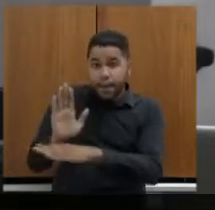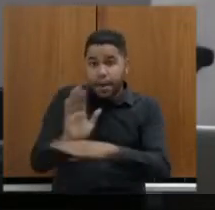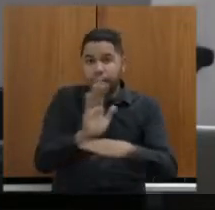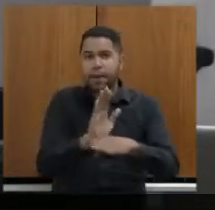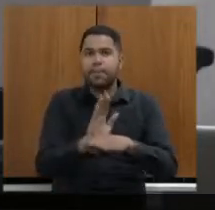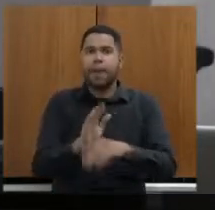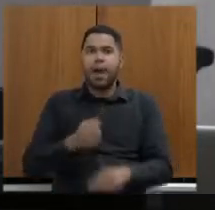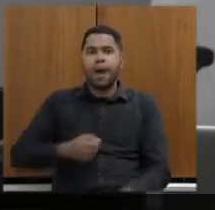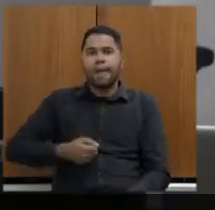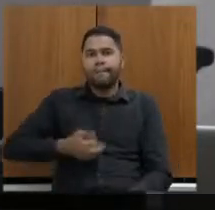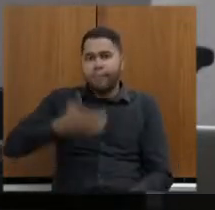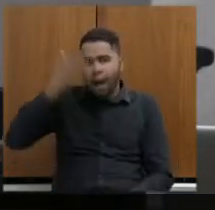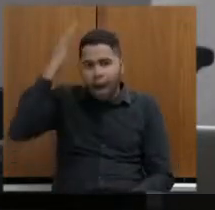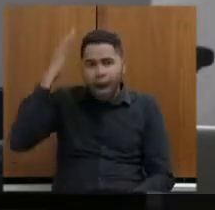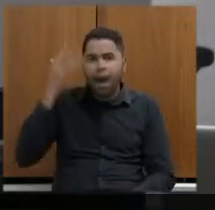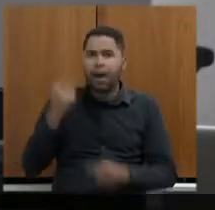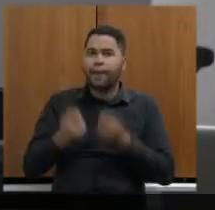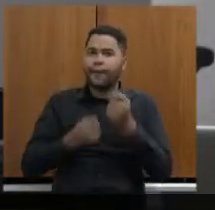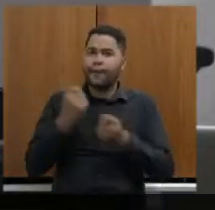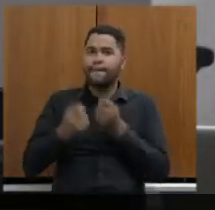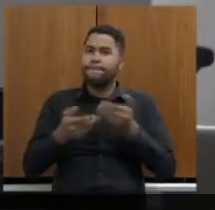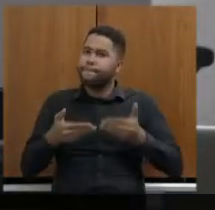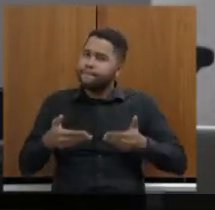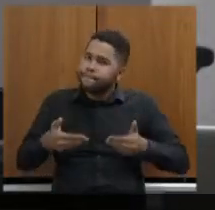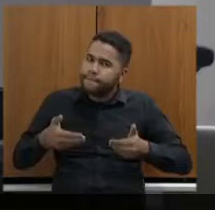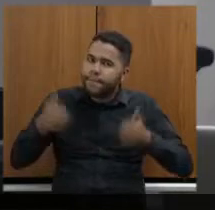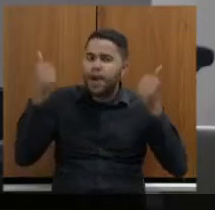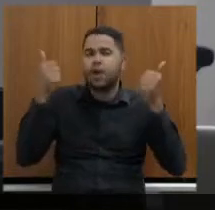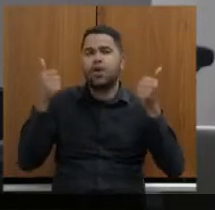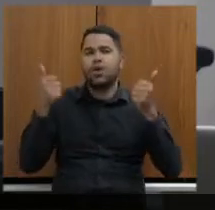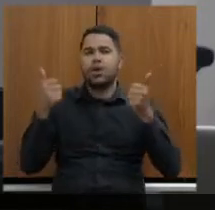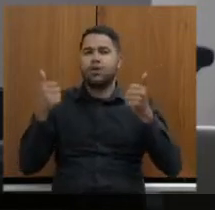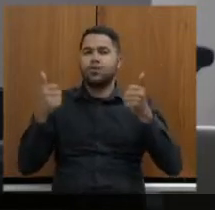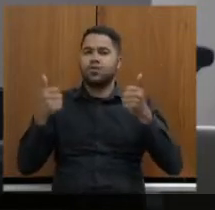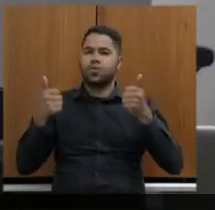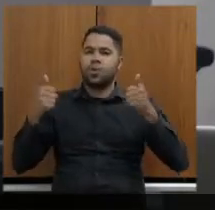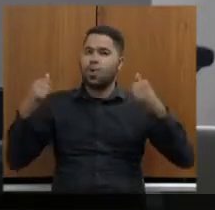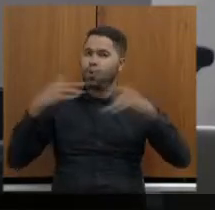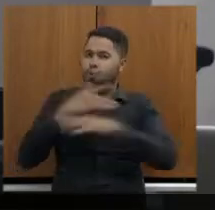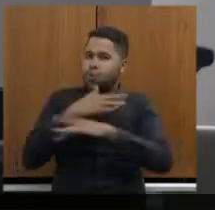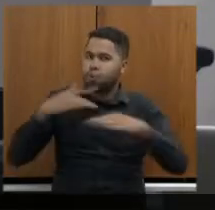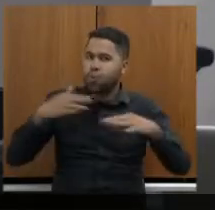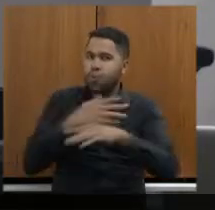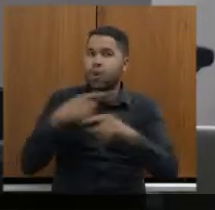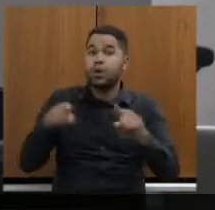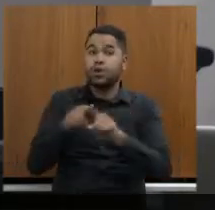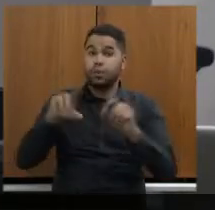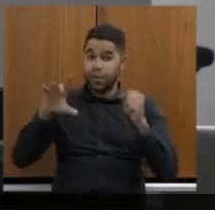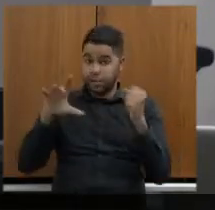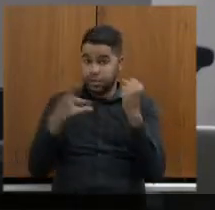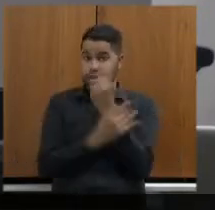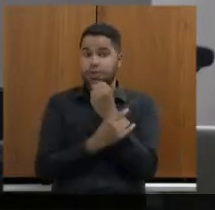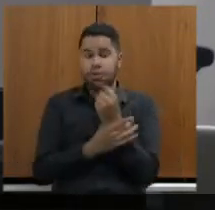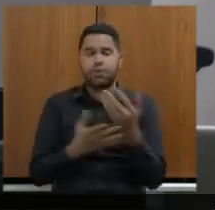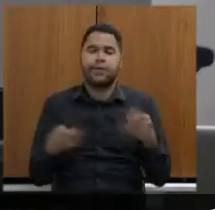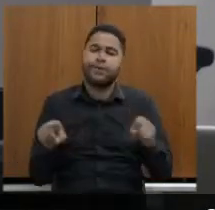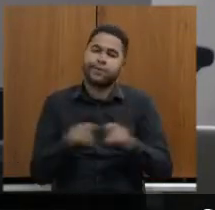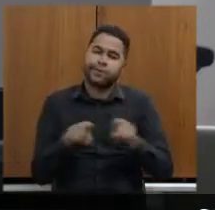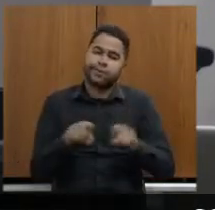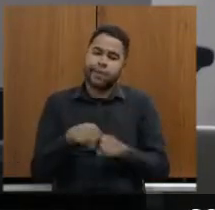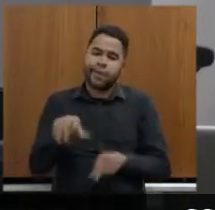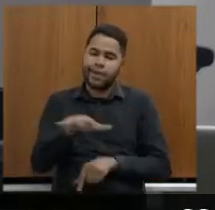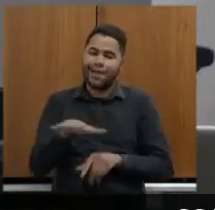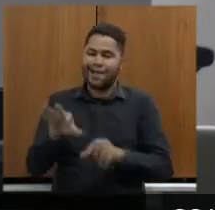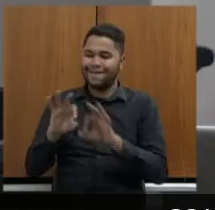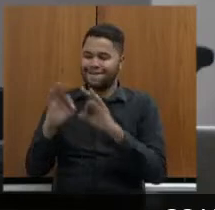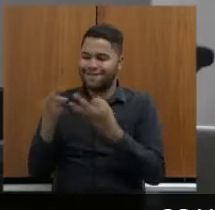aceleramento da economia por uma melhoria no transporte público e na segurança viária por outro lado essas famílias